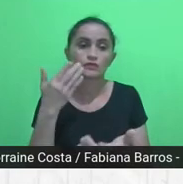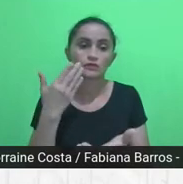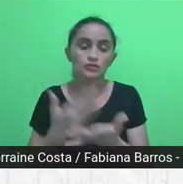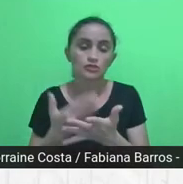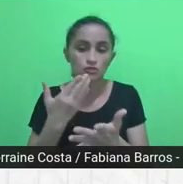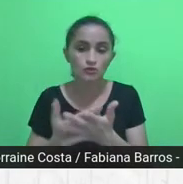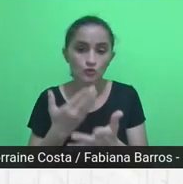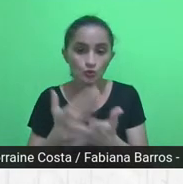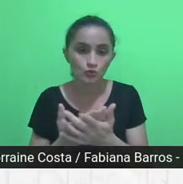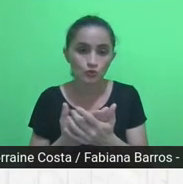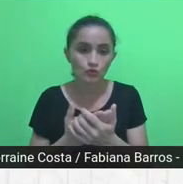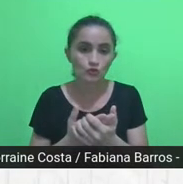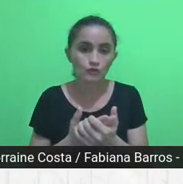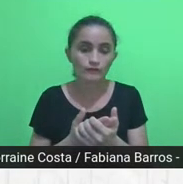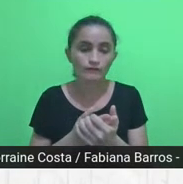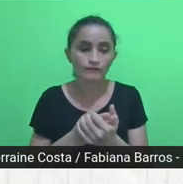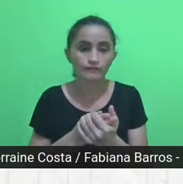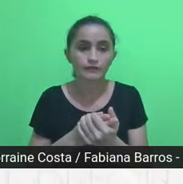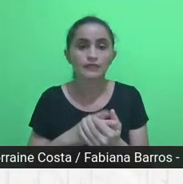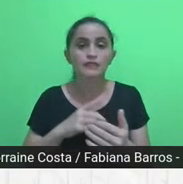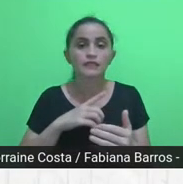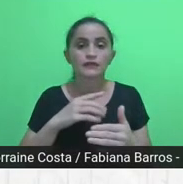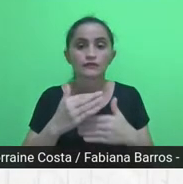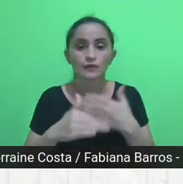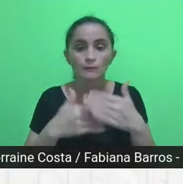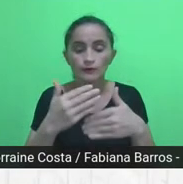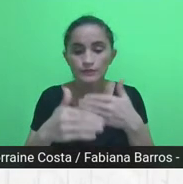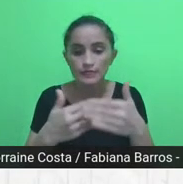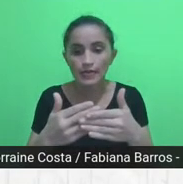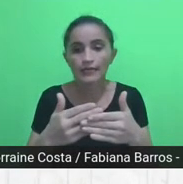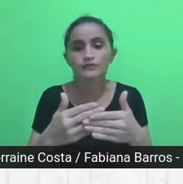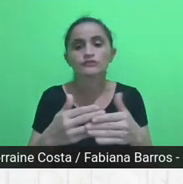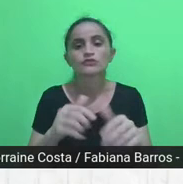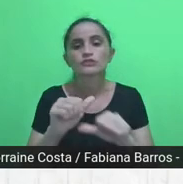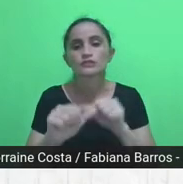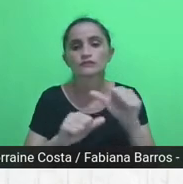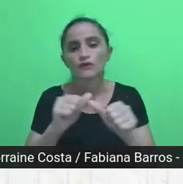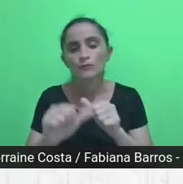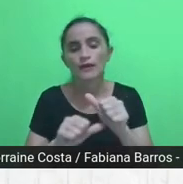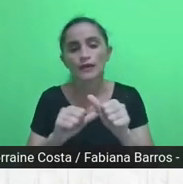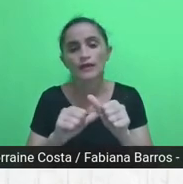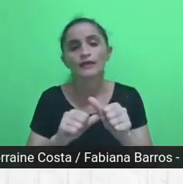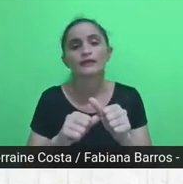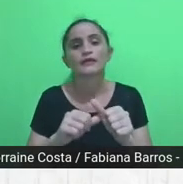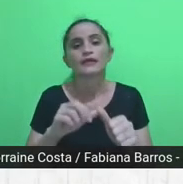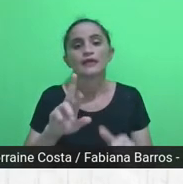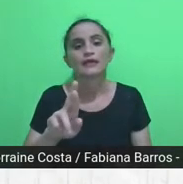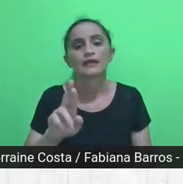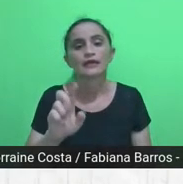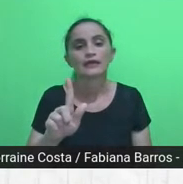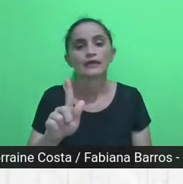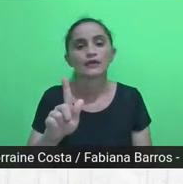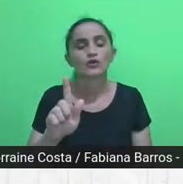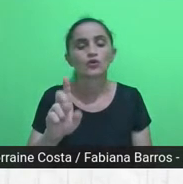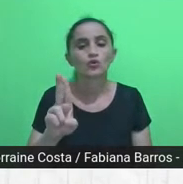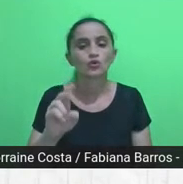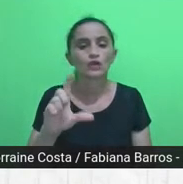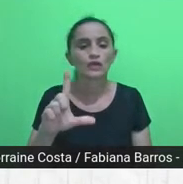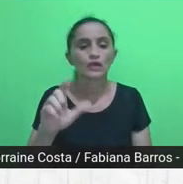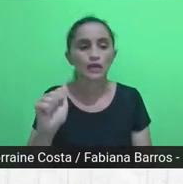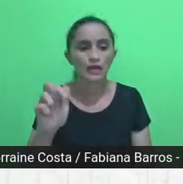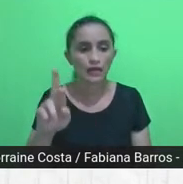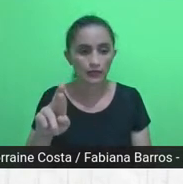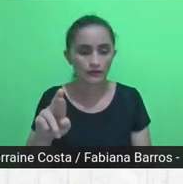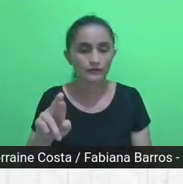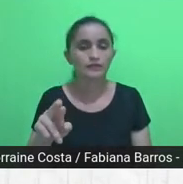próprio processo de regularização fundiária, né, que poderia ter sido também um objeto de estudo. Essa comunidade, ela também já havia